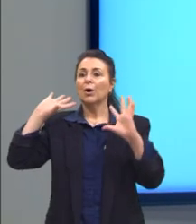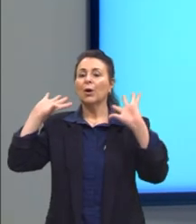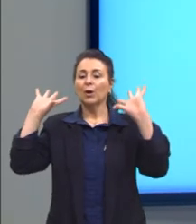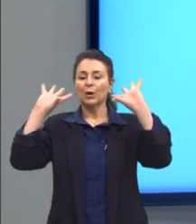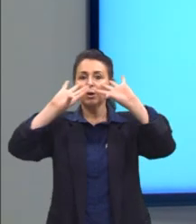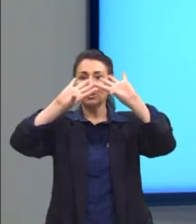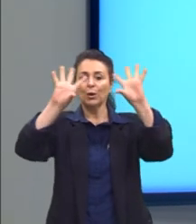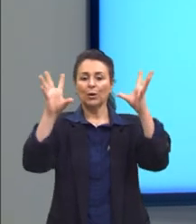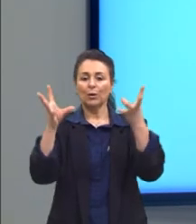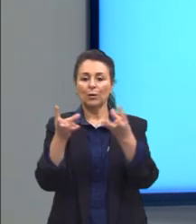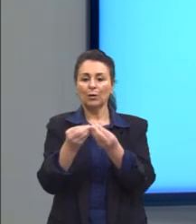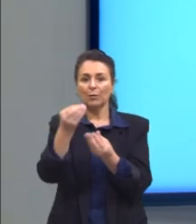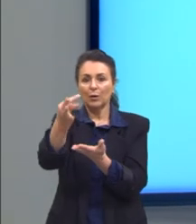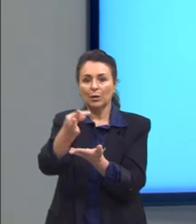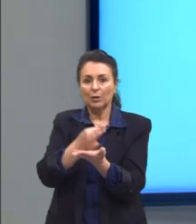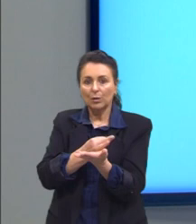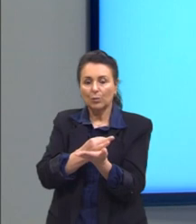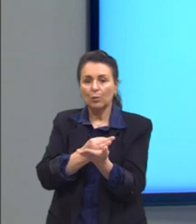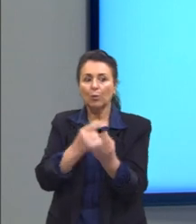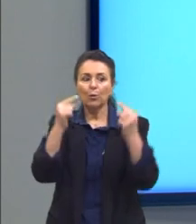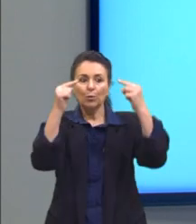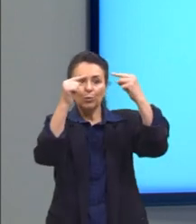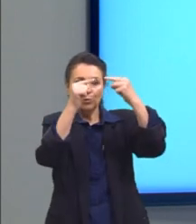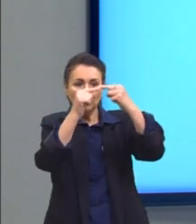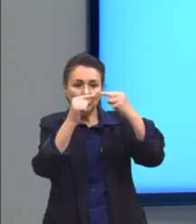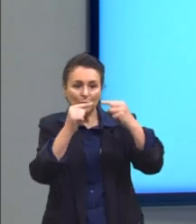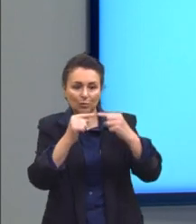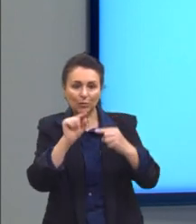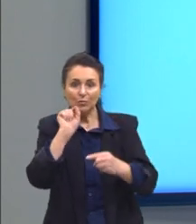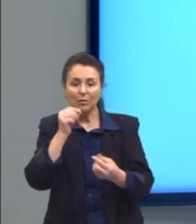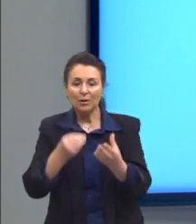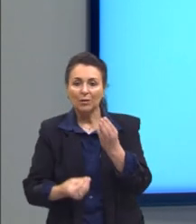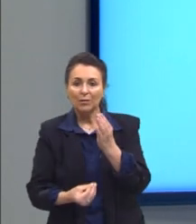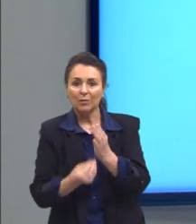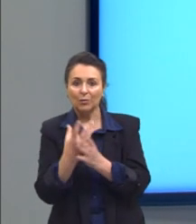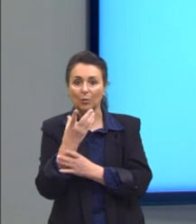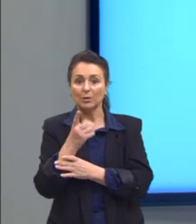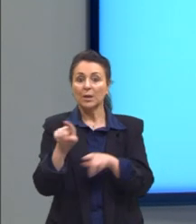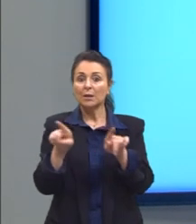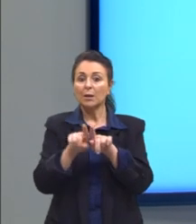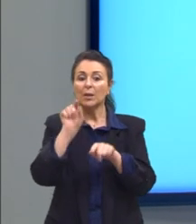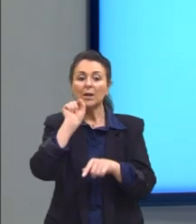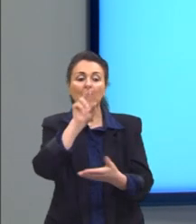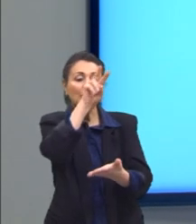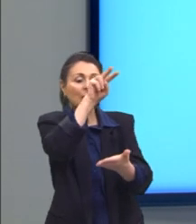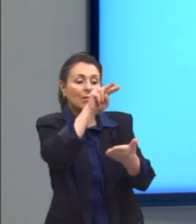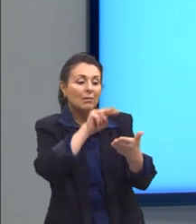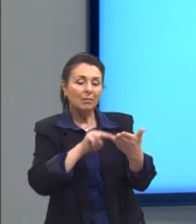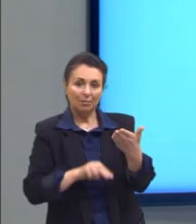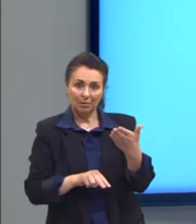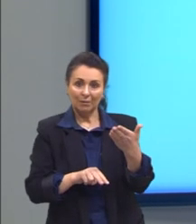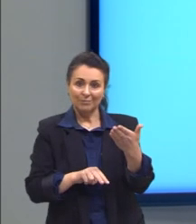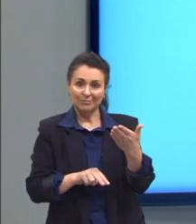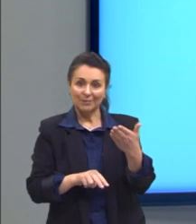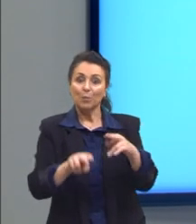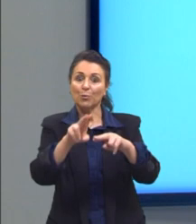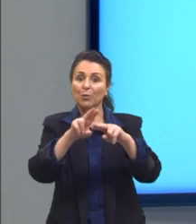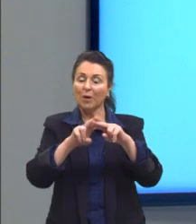quais são os objetivos de seu produtor. E quem é o seu público-alvo pela análise dos procedimentos